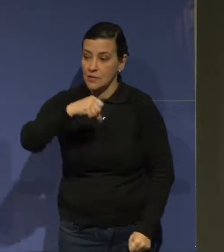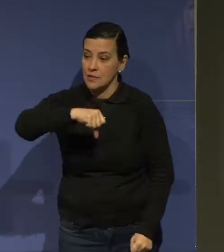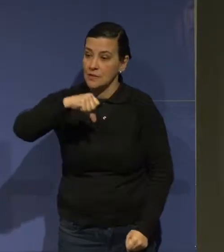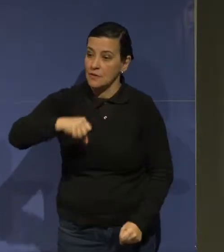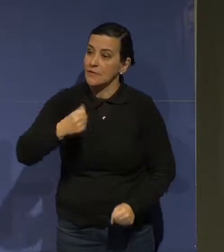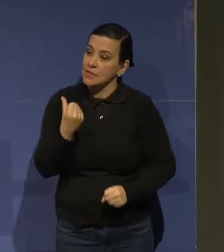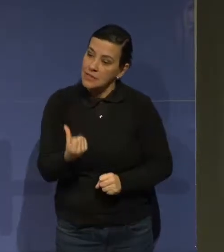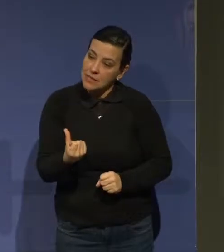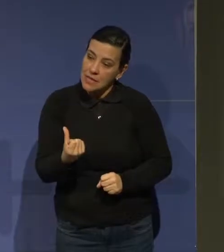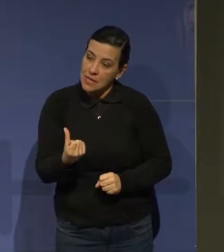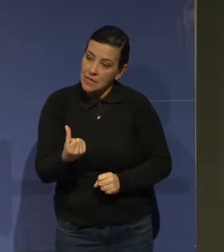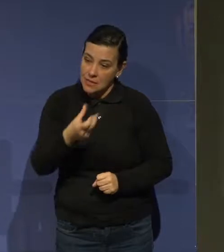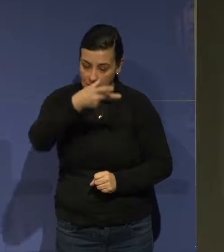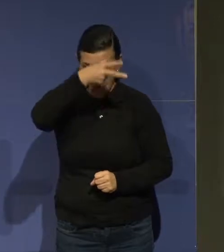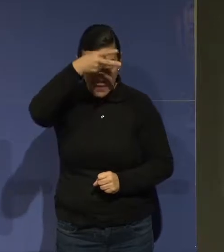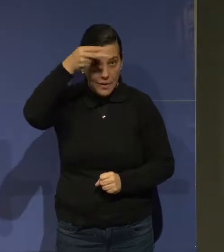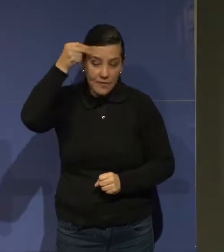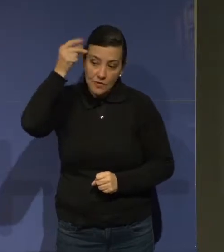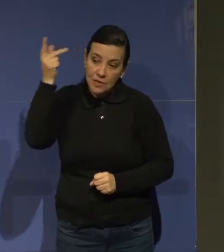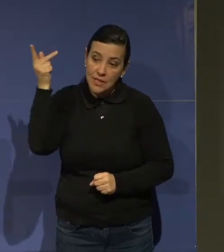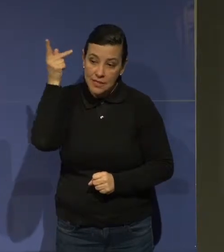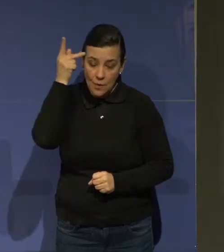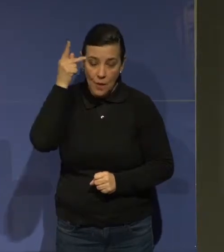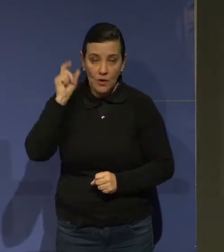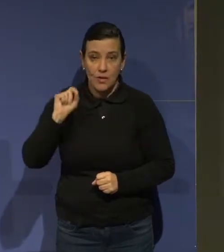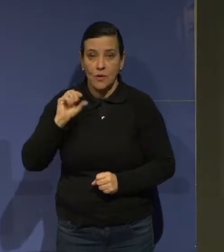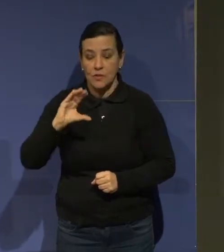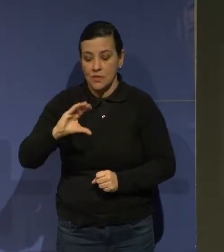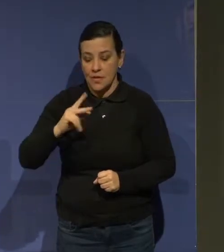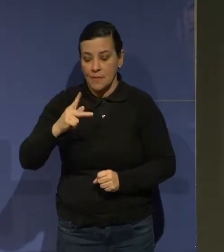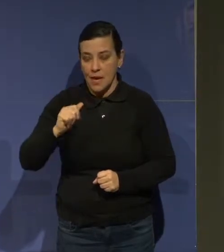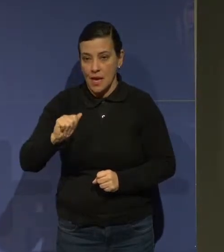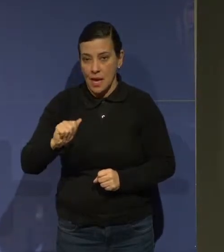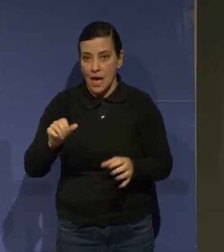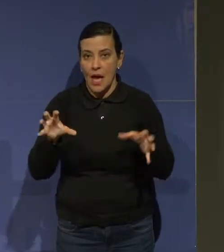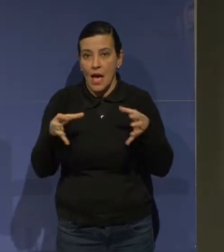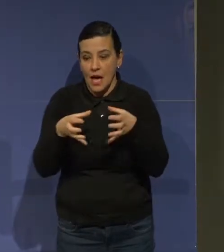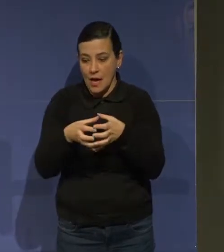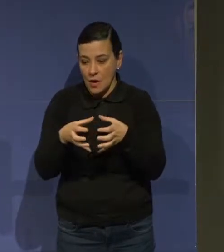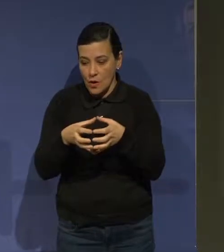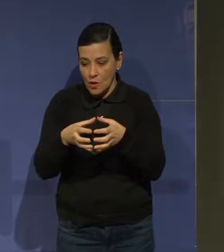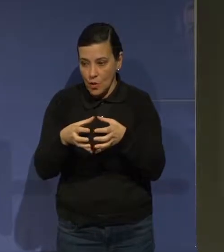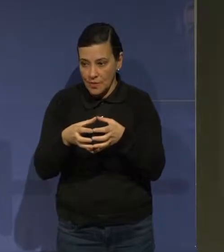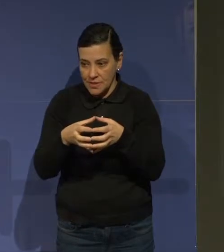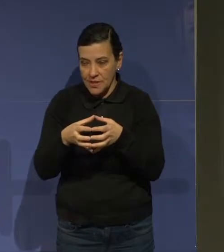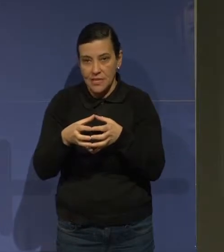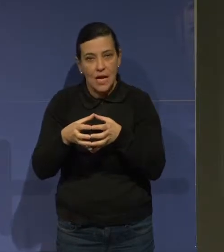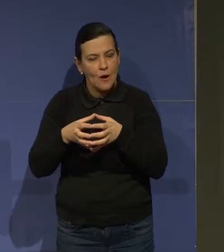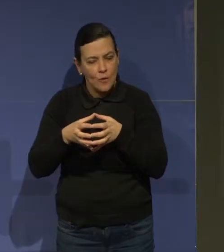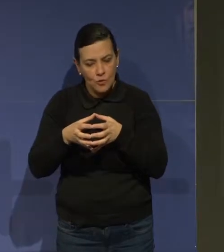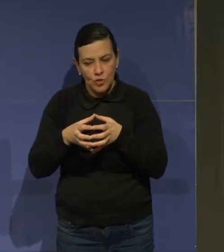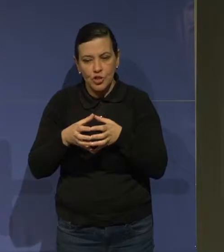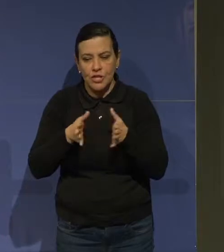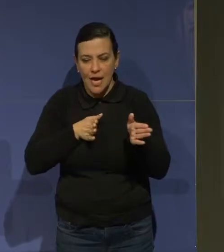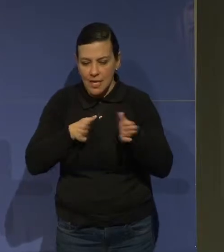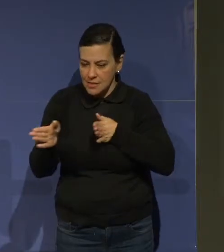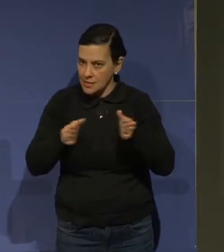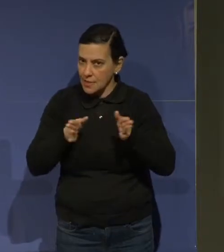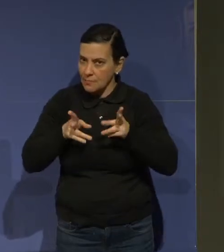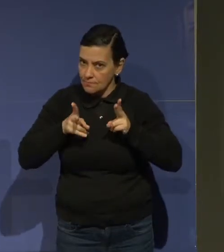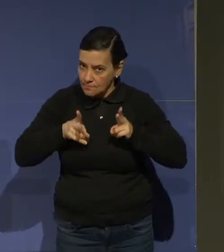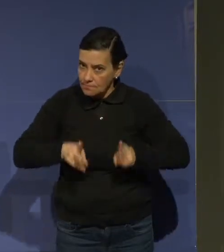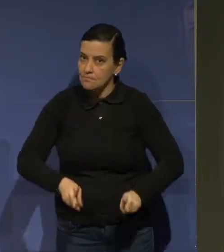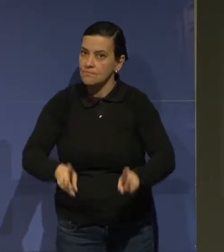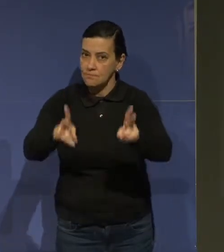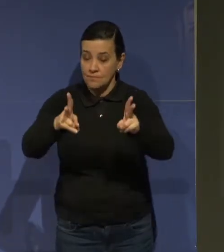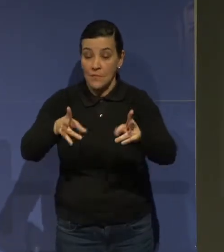a Prefeitura de São Paulo tem um negócio chamado CPA, que a Comissão Permanente de Acessibilidade. São os grandes guardiões da